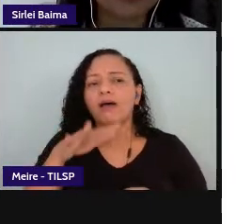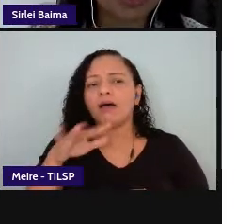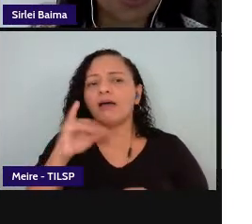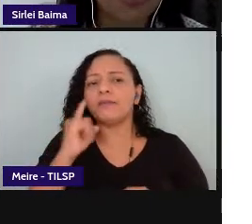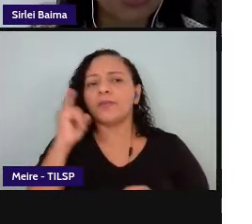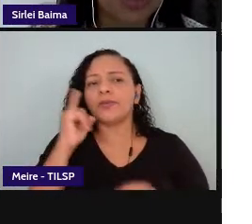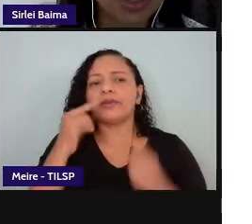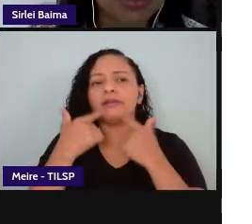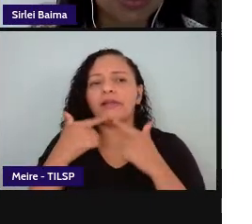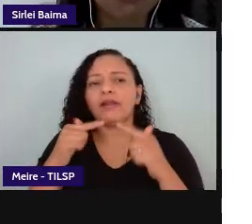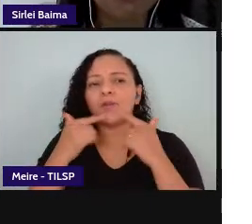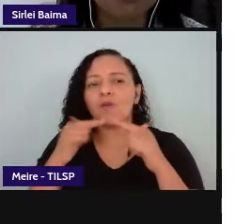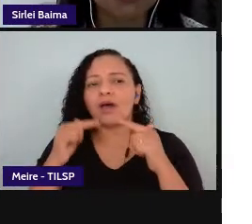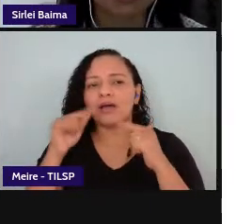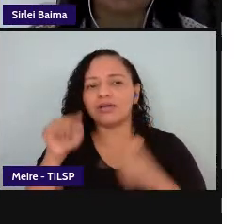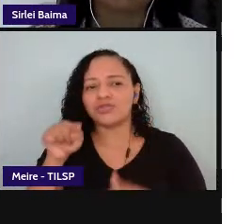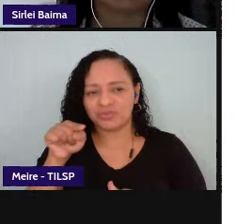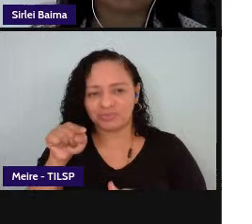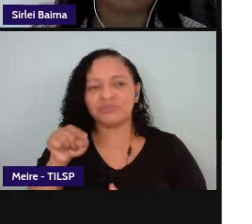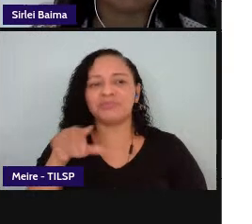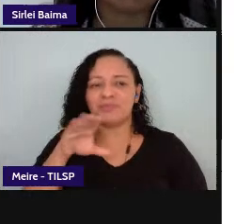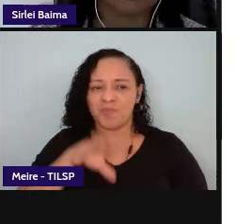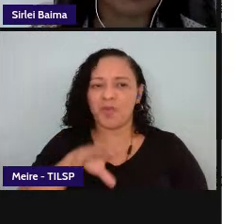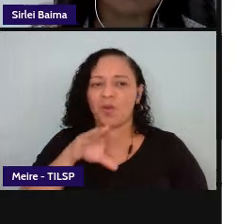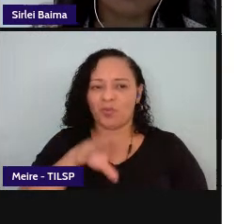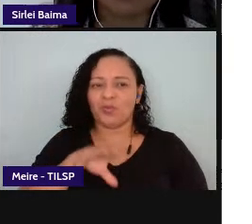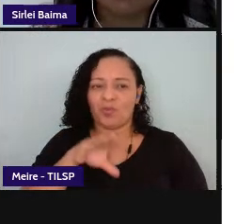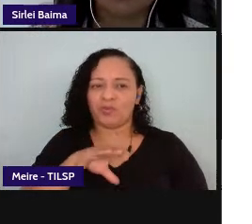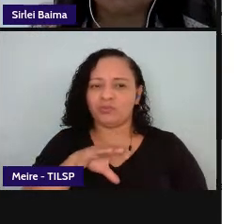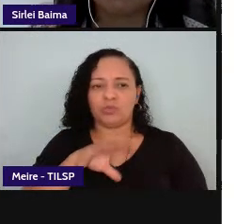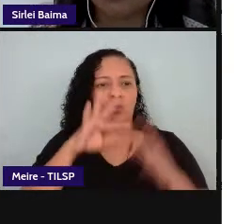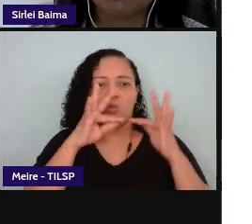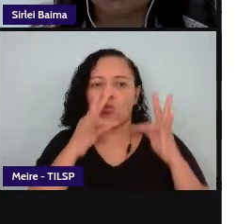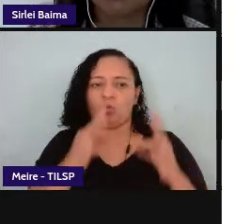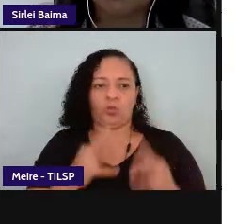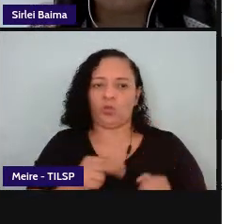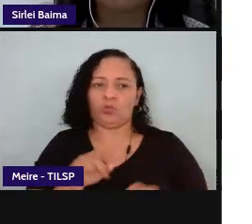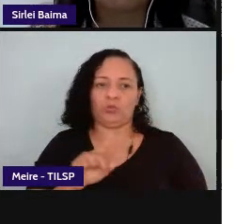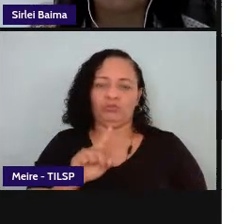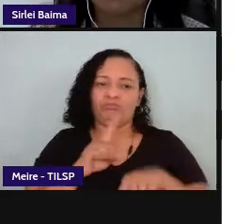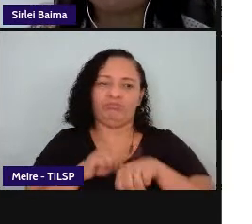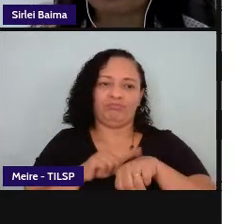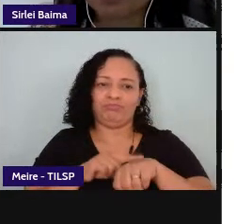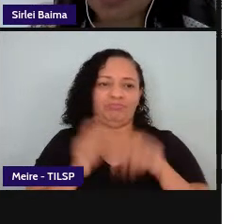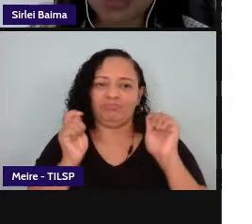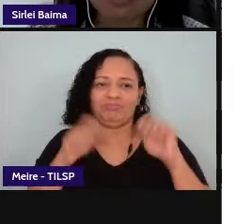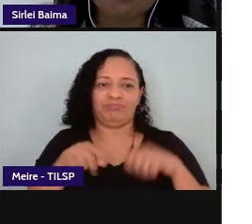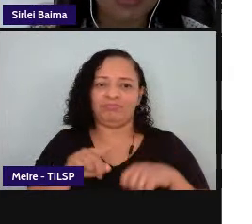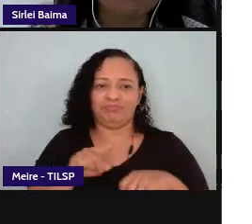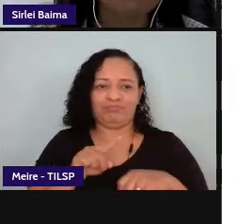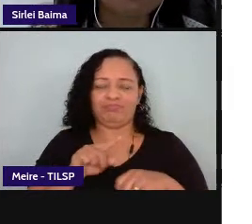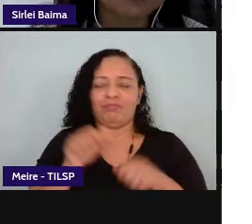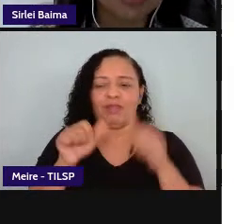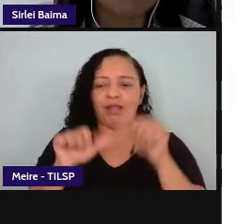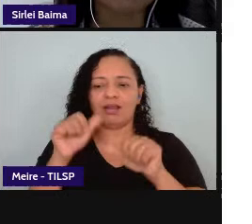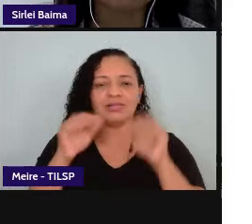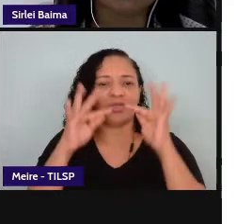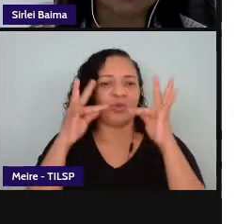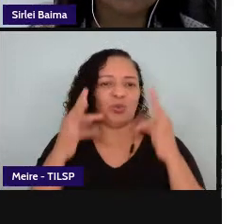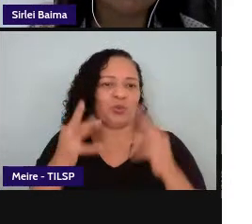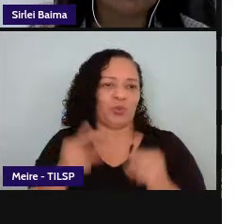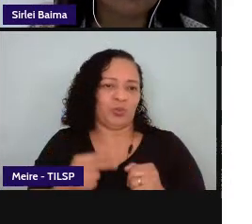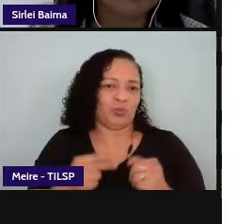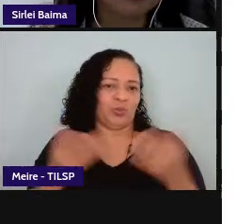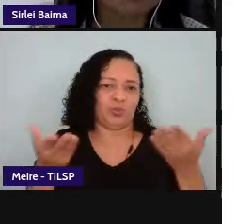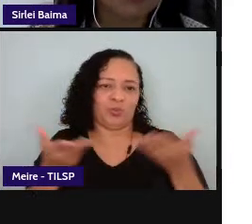componente de língua portuguesa não vamos analisar a área toda não seria viável fazermos